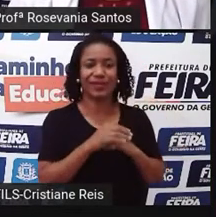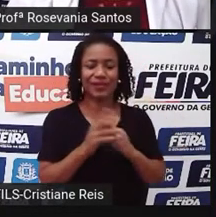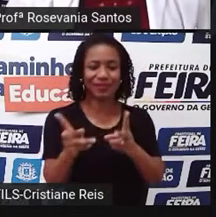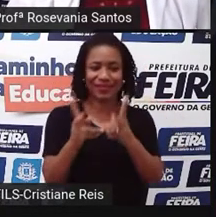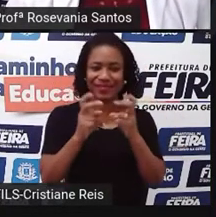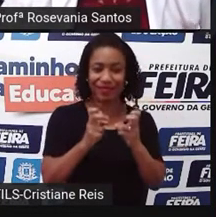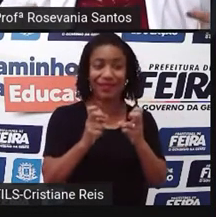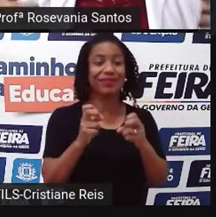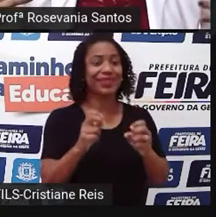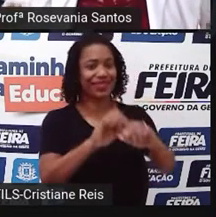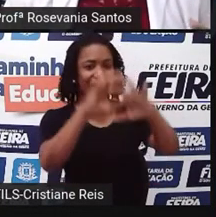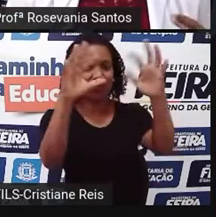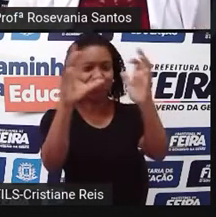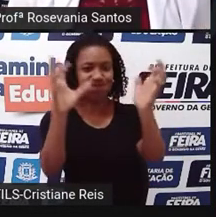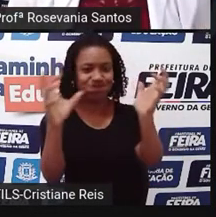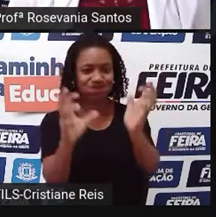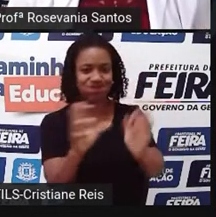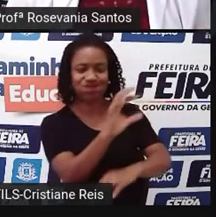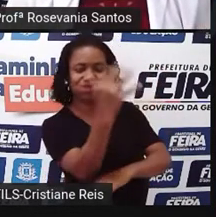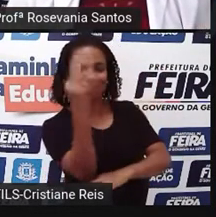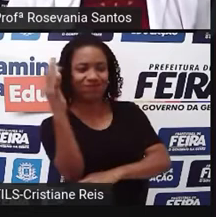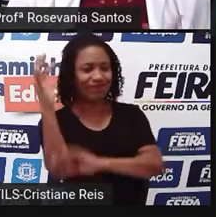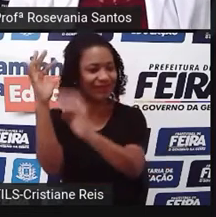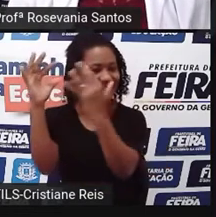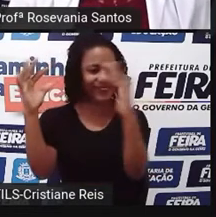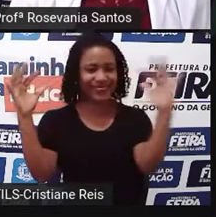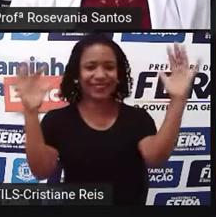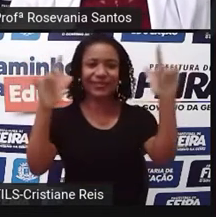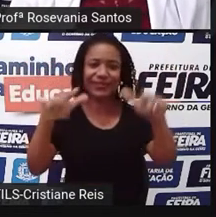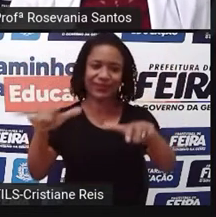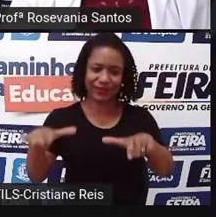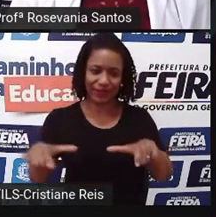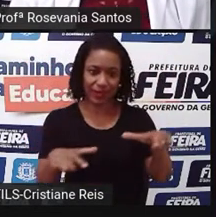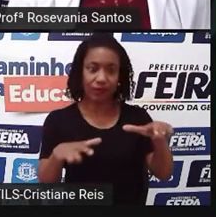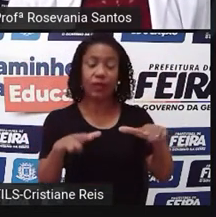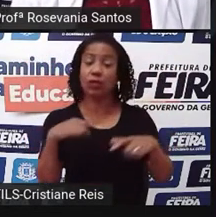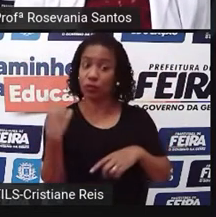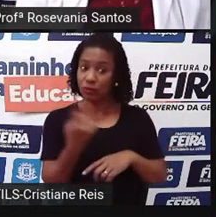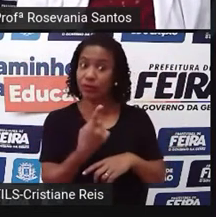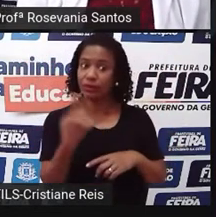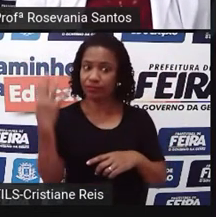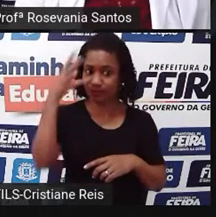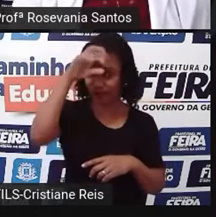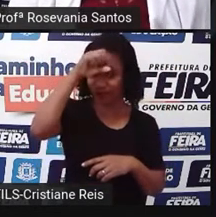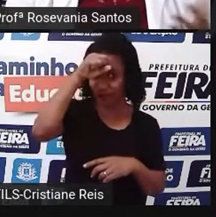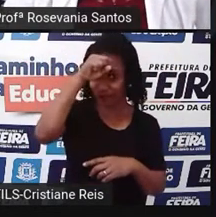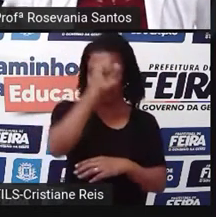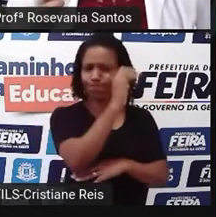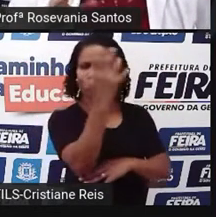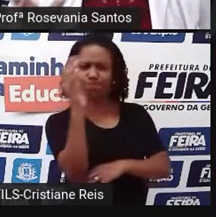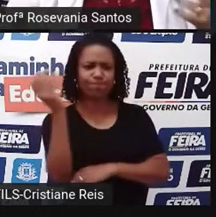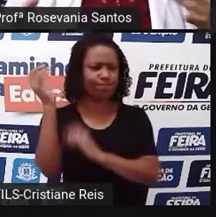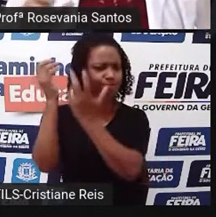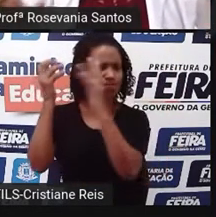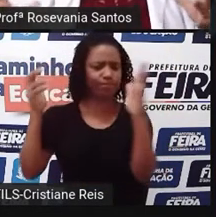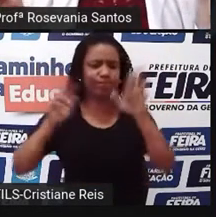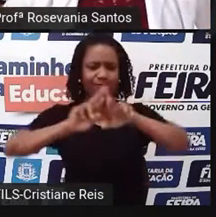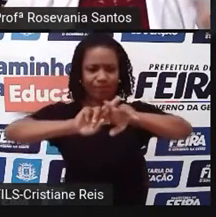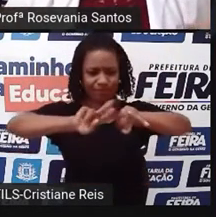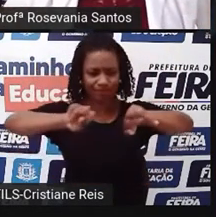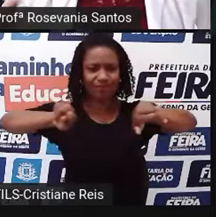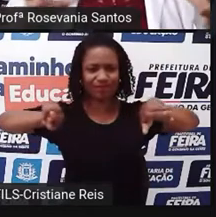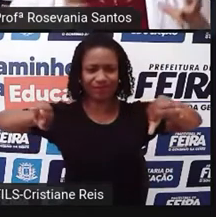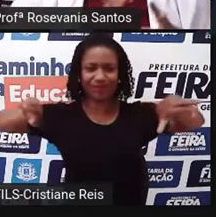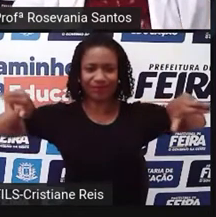vegetação. Então, percebam a importância da gente entender esse assunto de hoje. E é bom, né? Se você